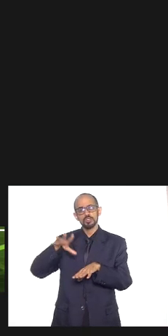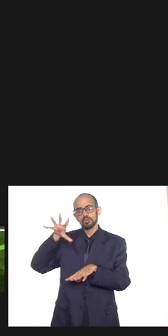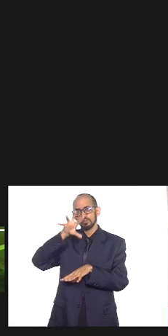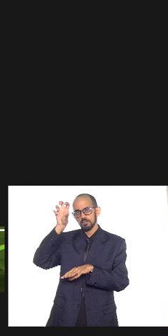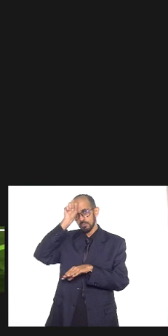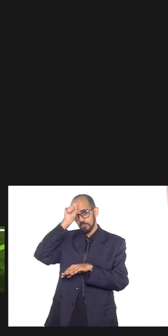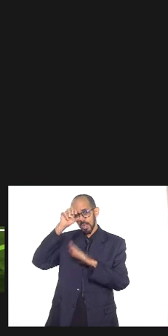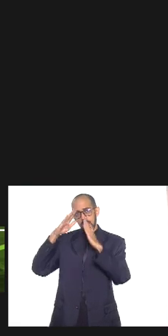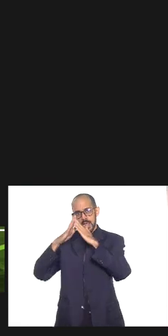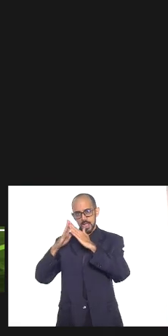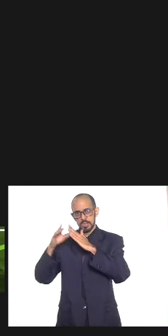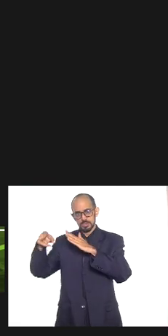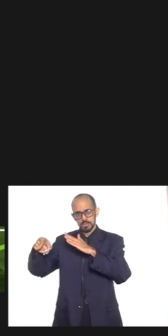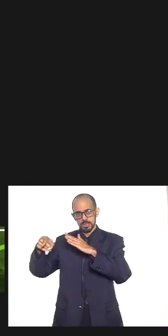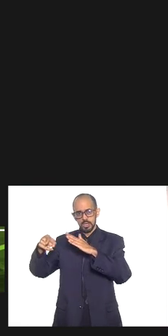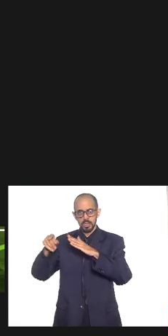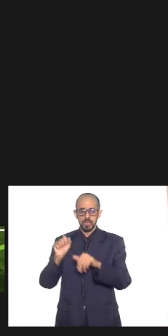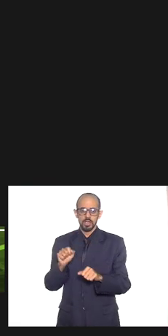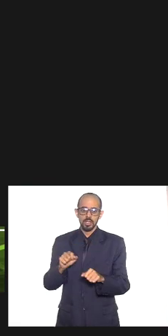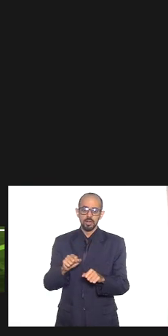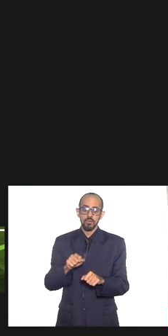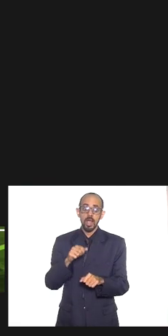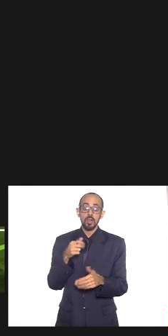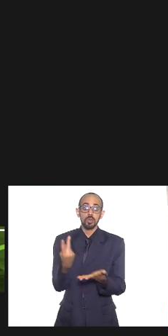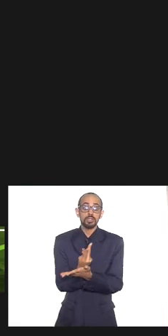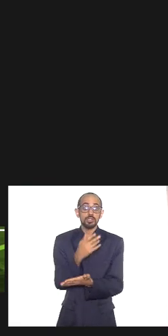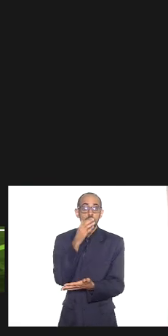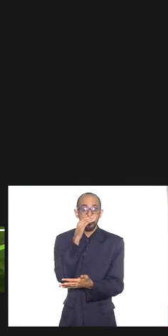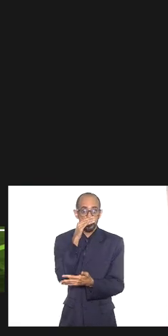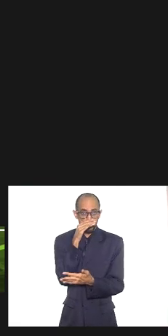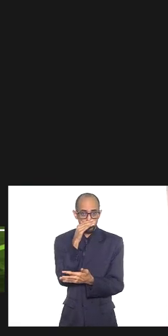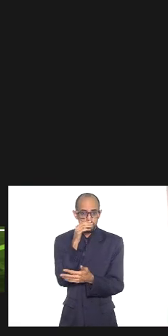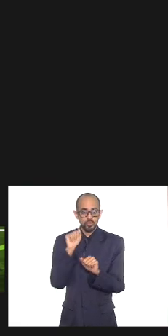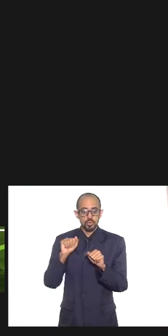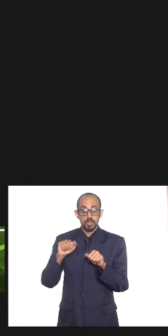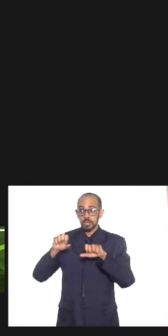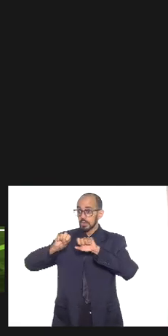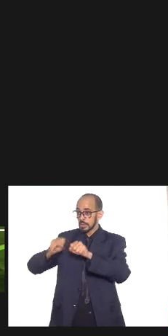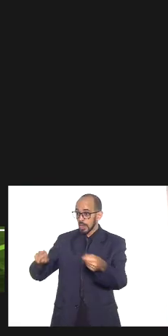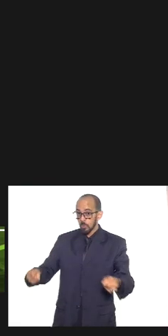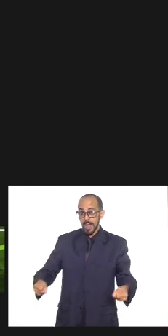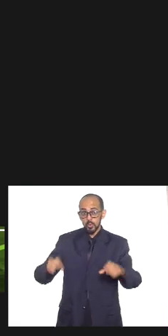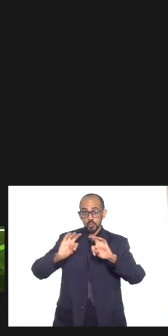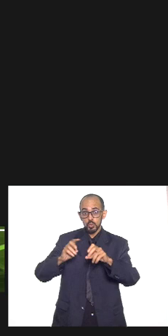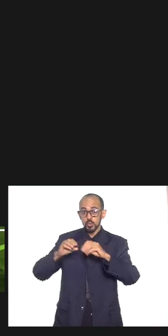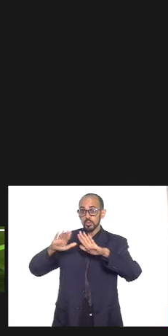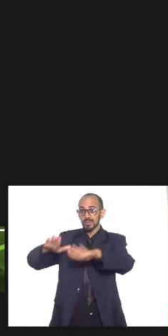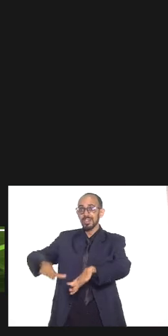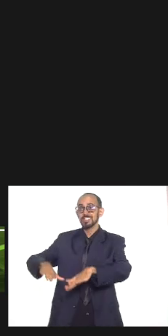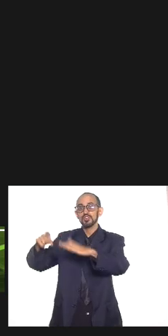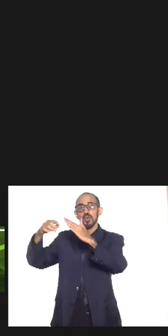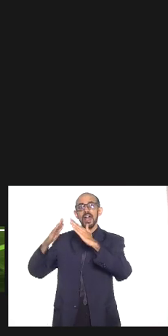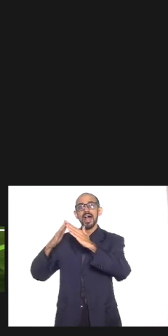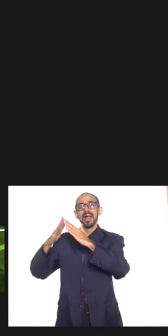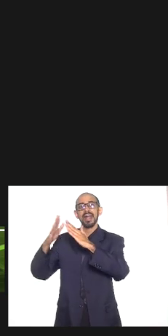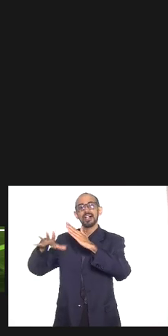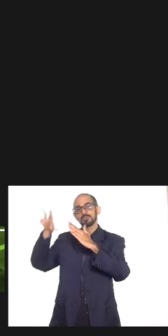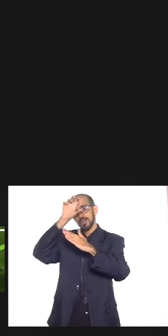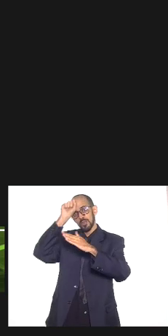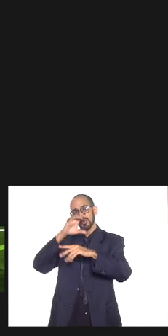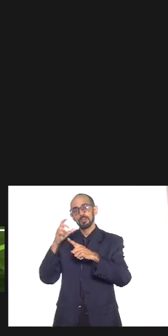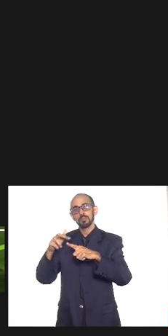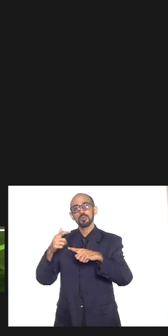foi curioso até um episódio desse que derrubaram tudo exceto o terreiro porque tiveram medo de mexer ali mas o próprio